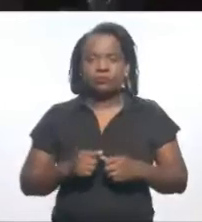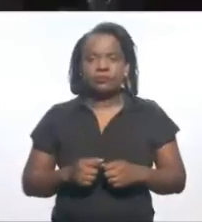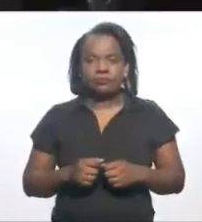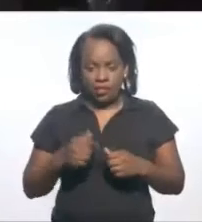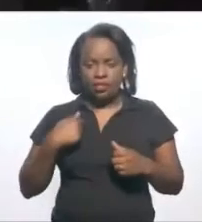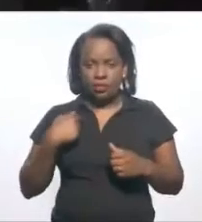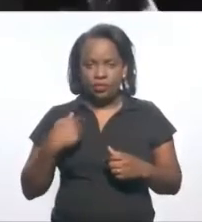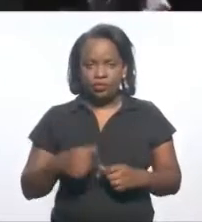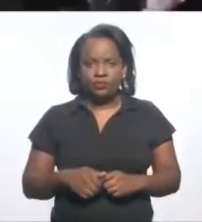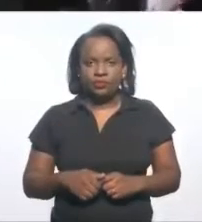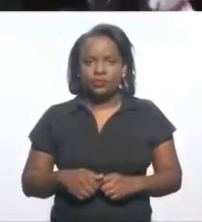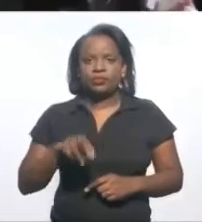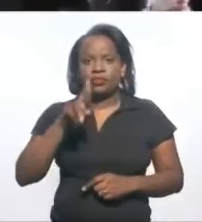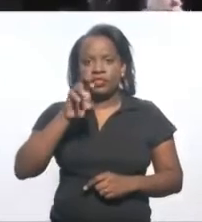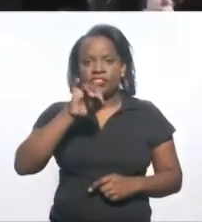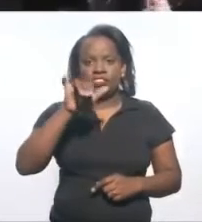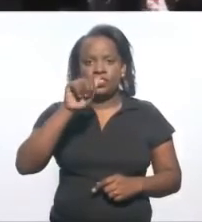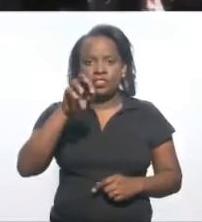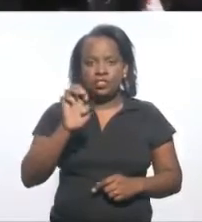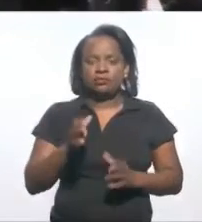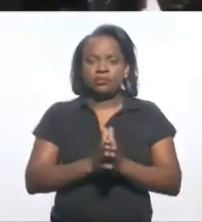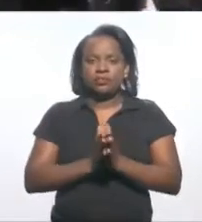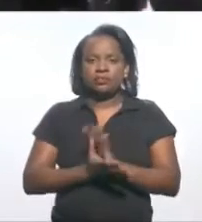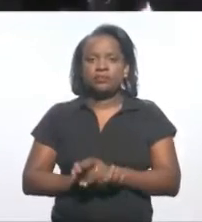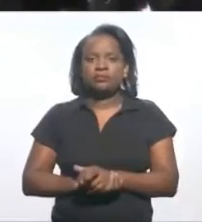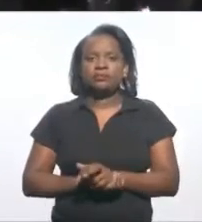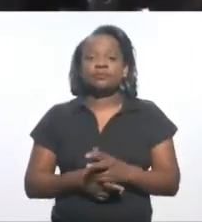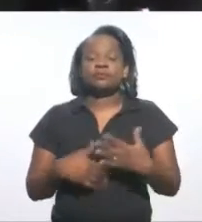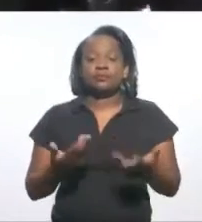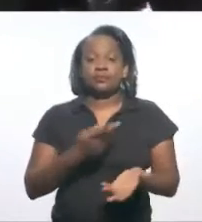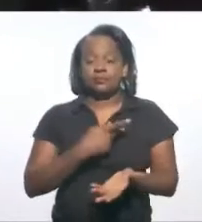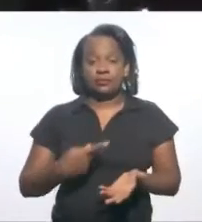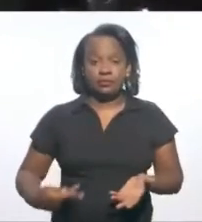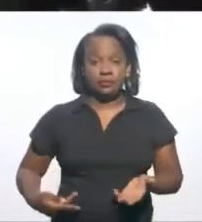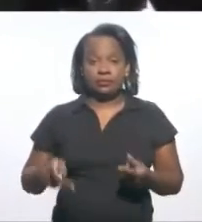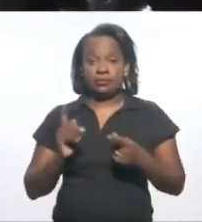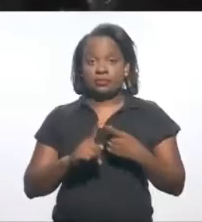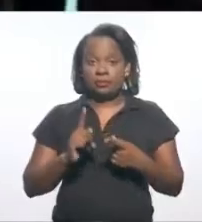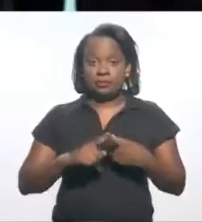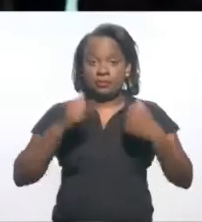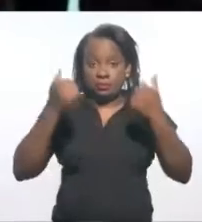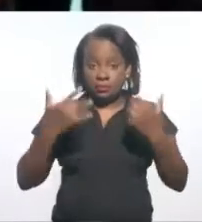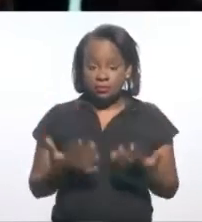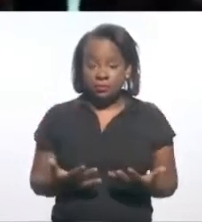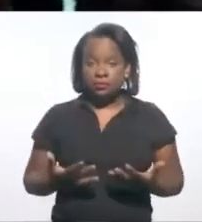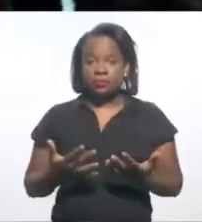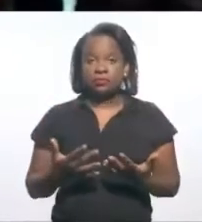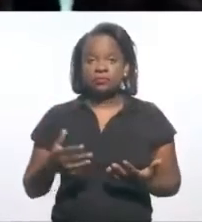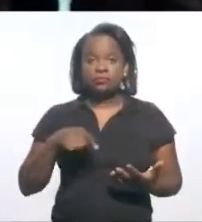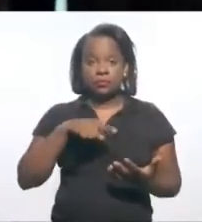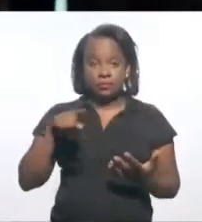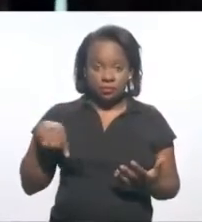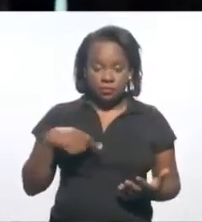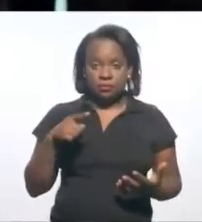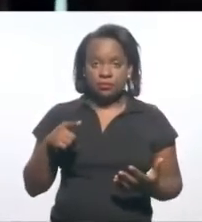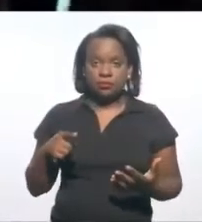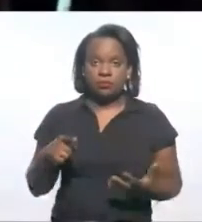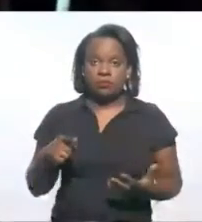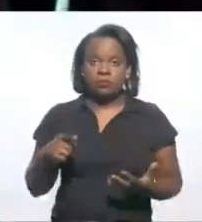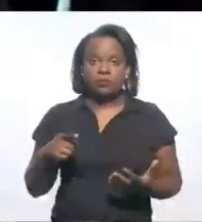Sou eu, enfermeira, por favor. Presidente, primeiro dizer que a gente, nós estamos